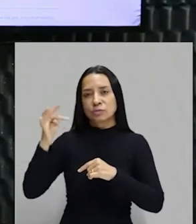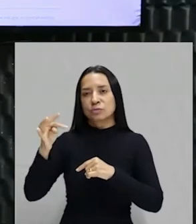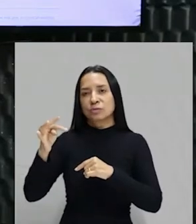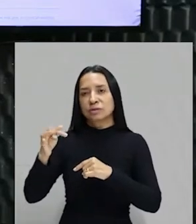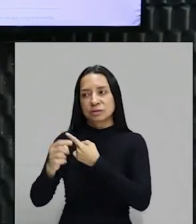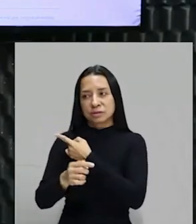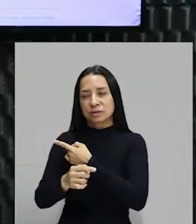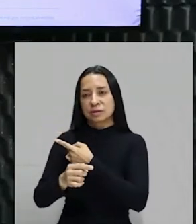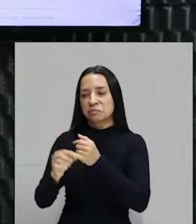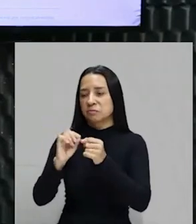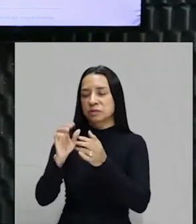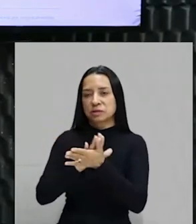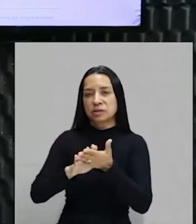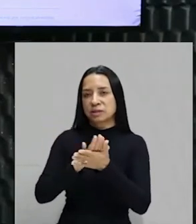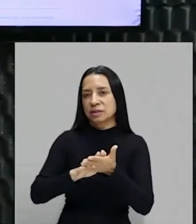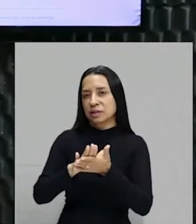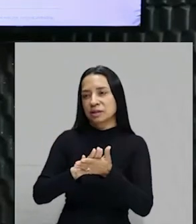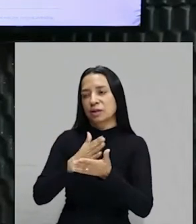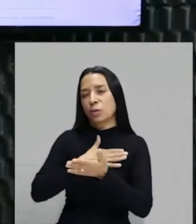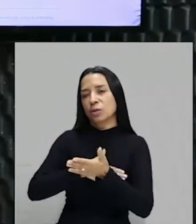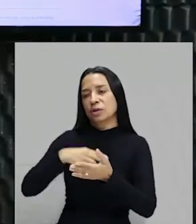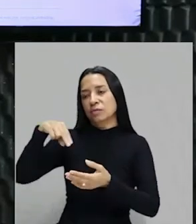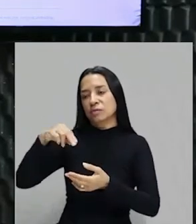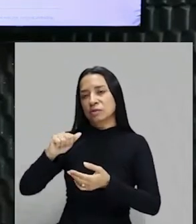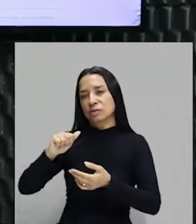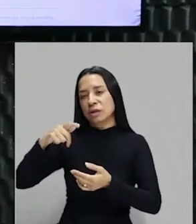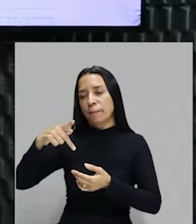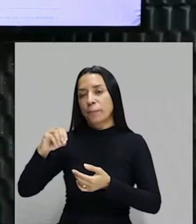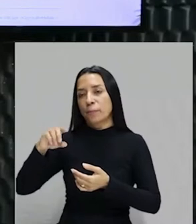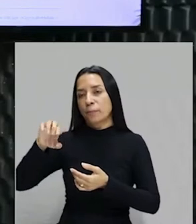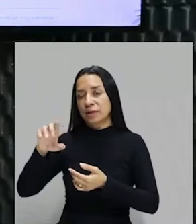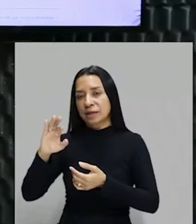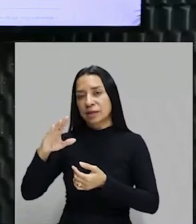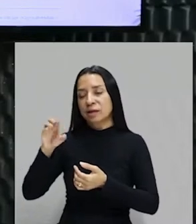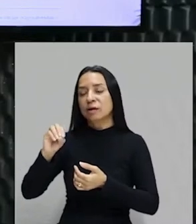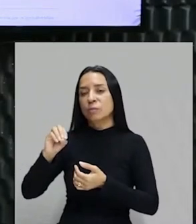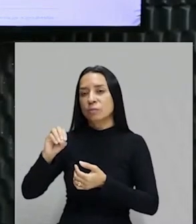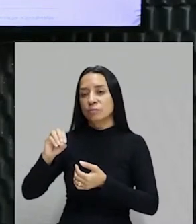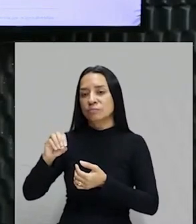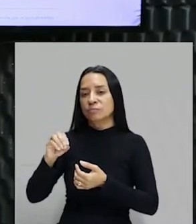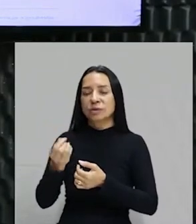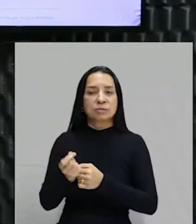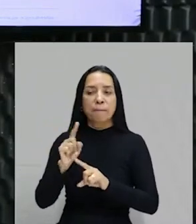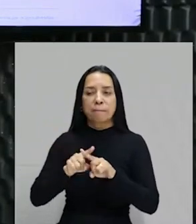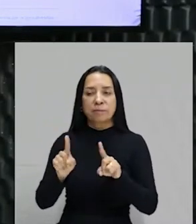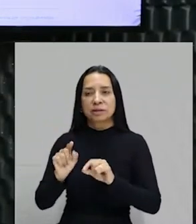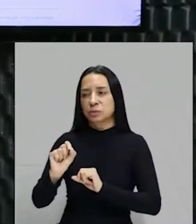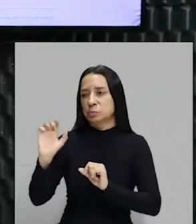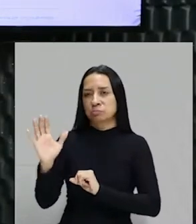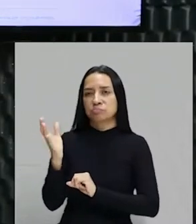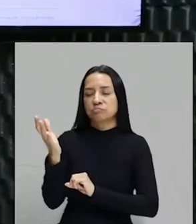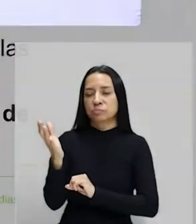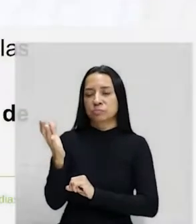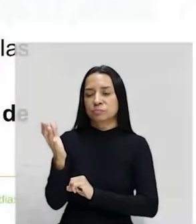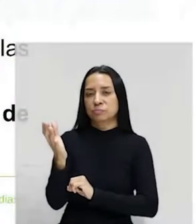adeptos de Napoleão, daquela confusão toda, mas isso não é mérito da situação. O que aconteceu no Brasil no século XIX? A arte fez